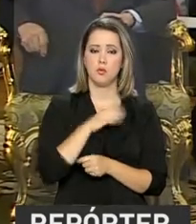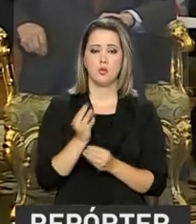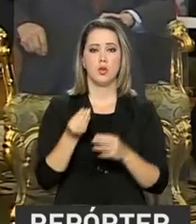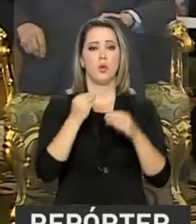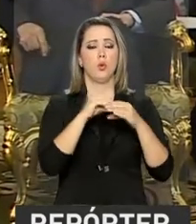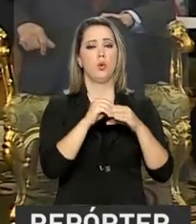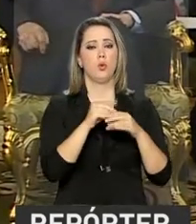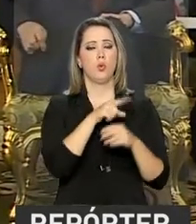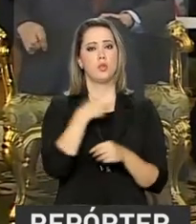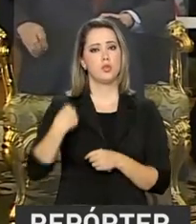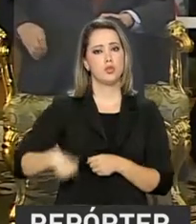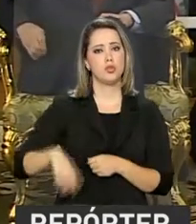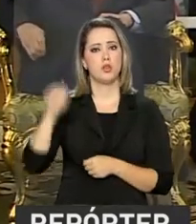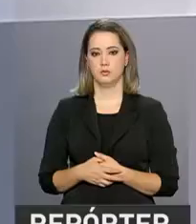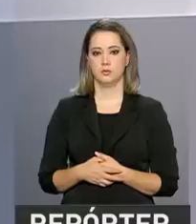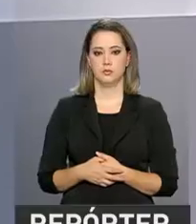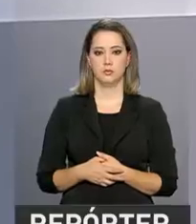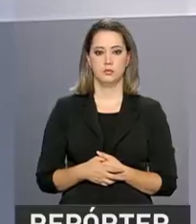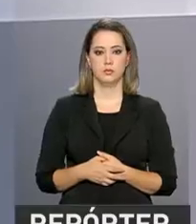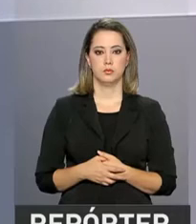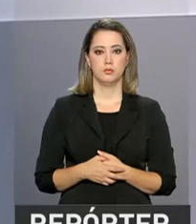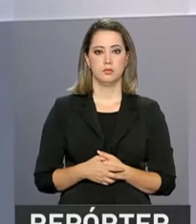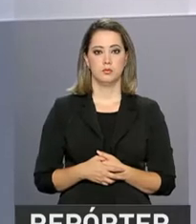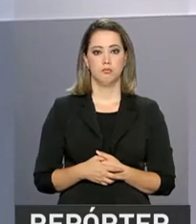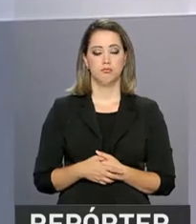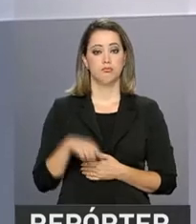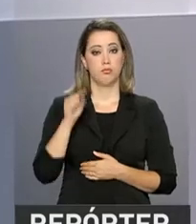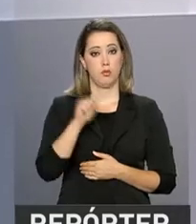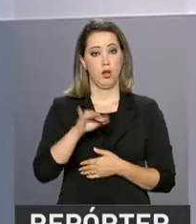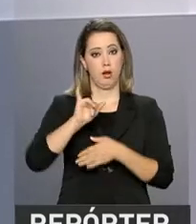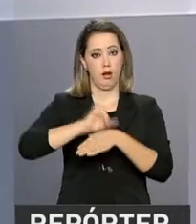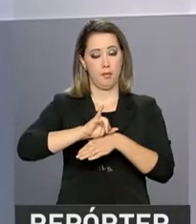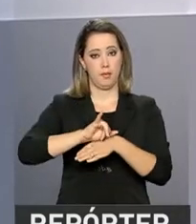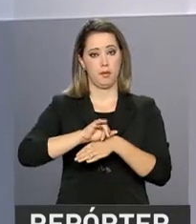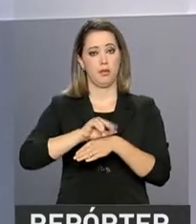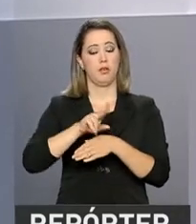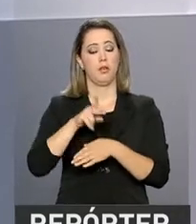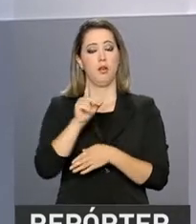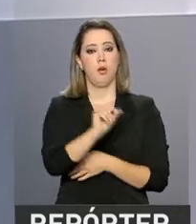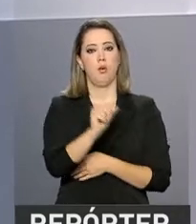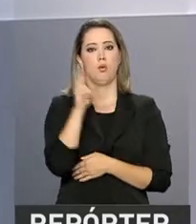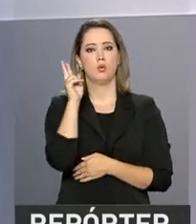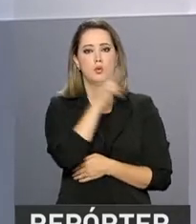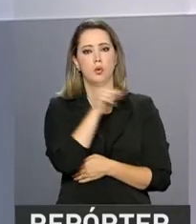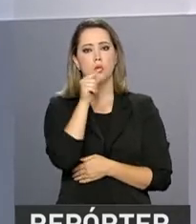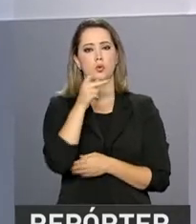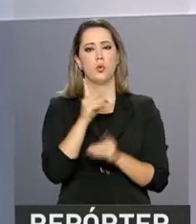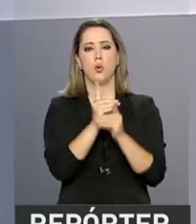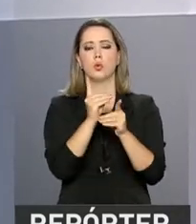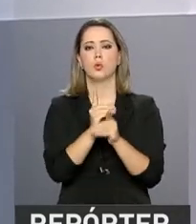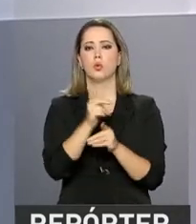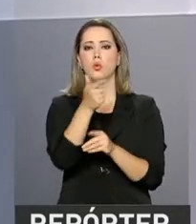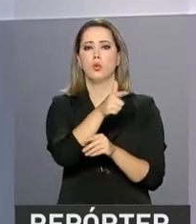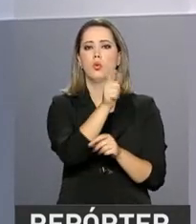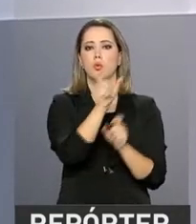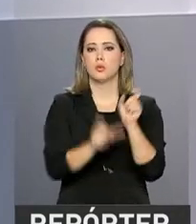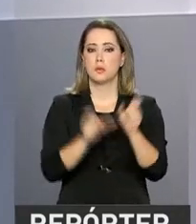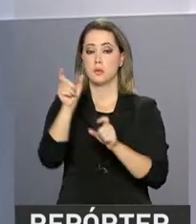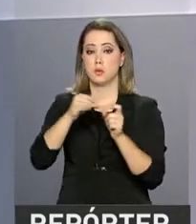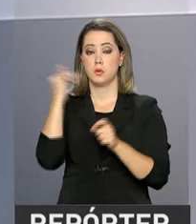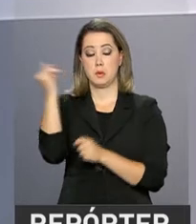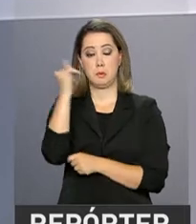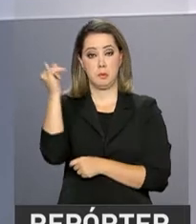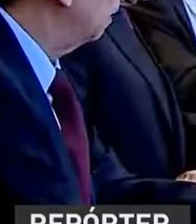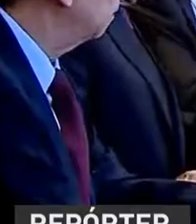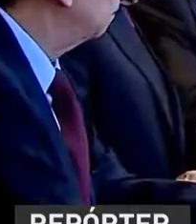África do Sul e Índia. Ainda em Moscou, Michel Temer teve encontro com outras autoridades russas,